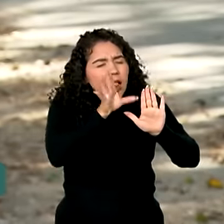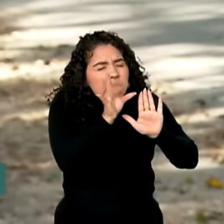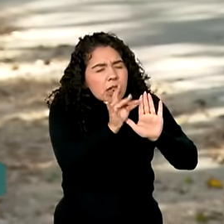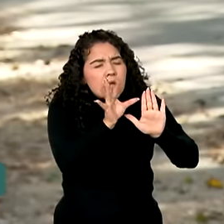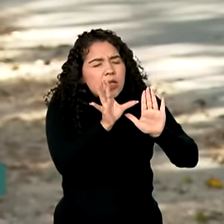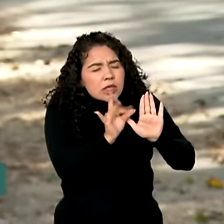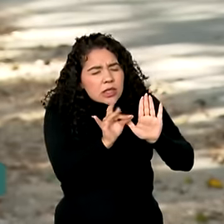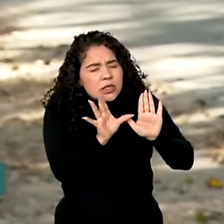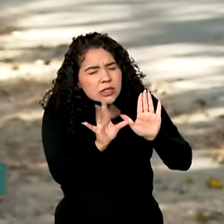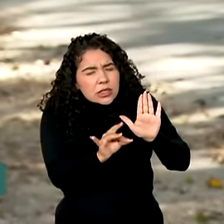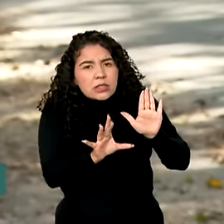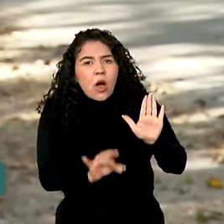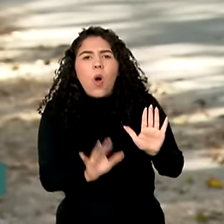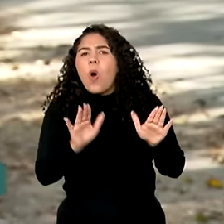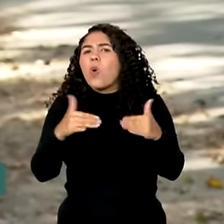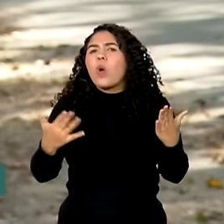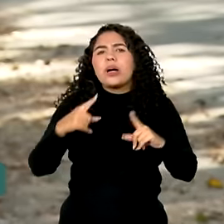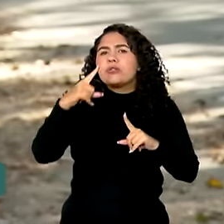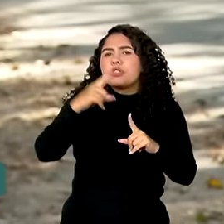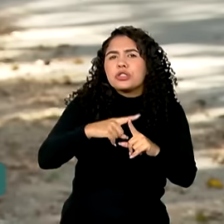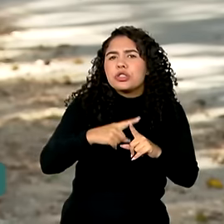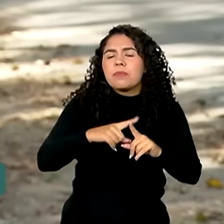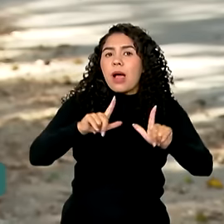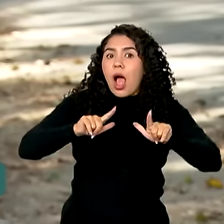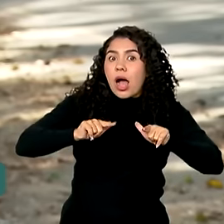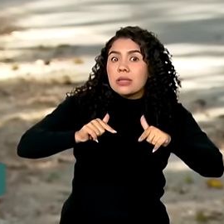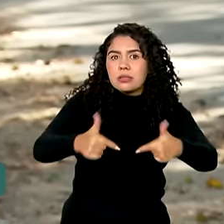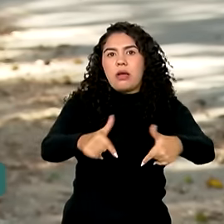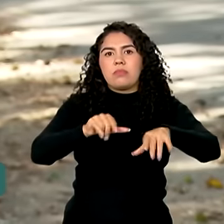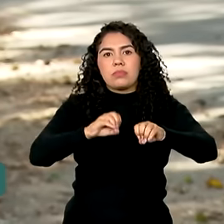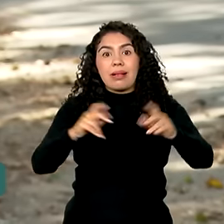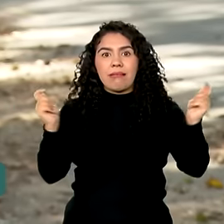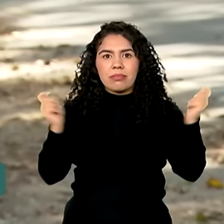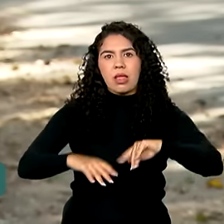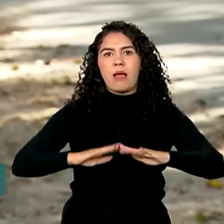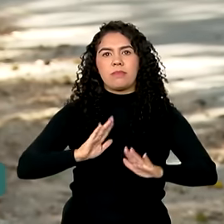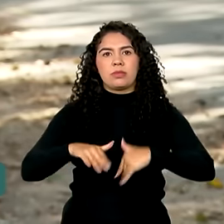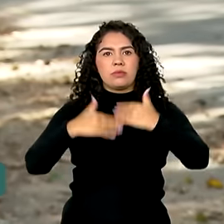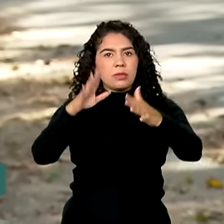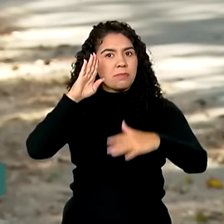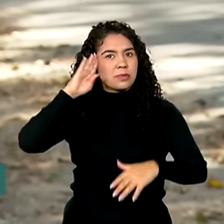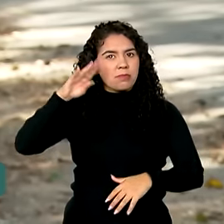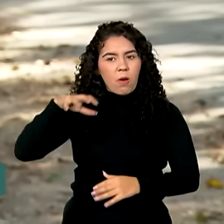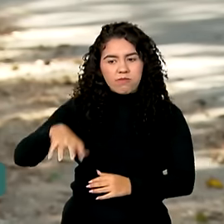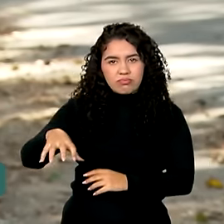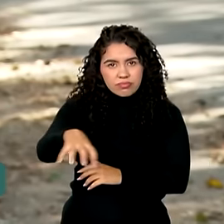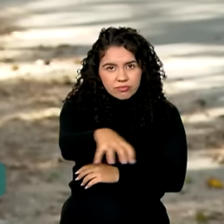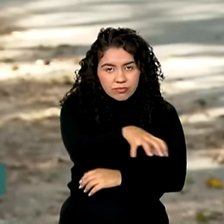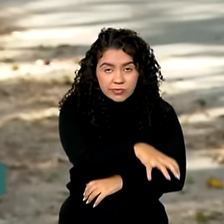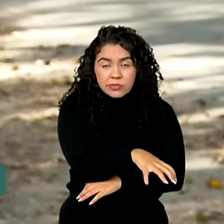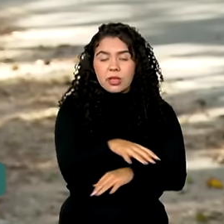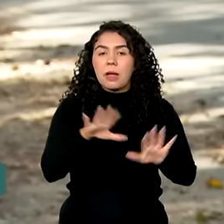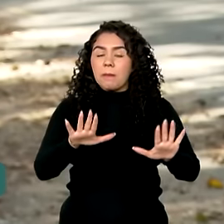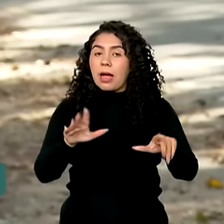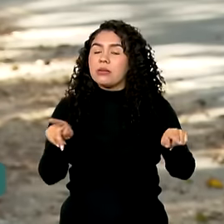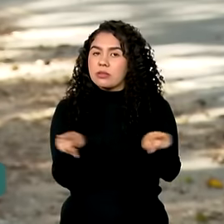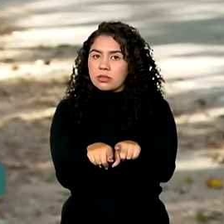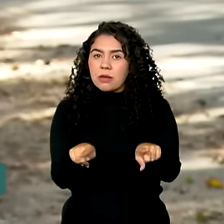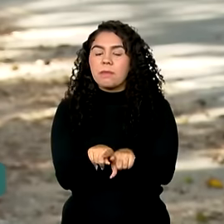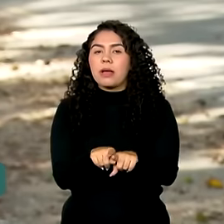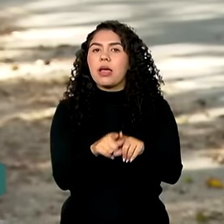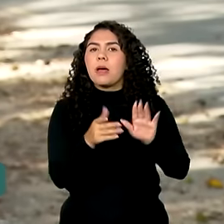tipo de ações de educação poderiam ser desenvolvidas nesses centros. Além disso, as